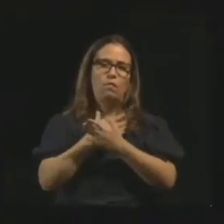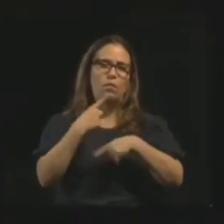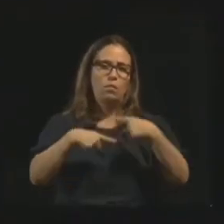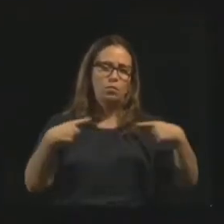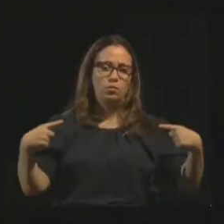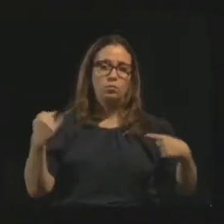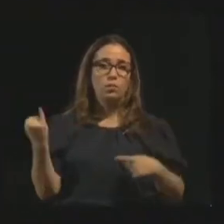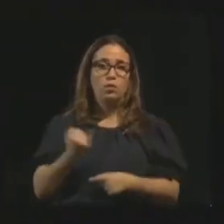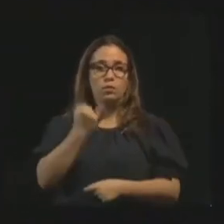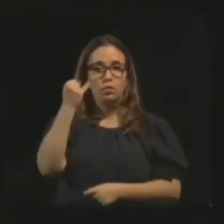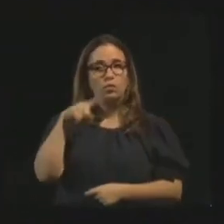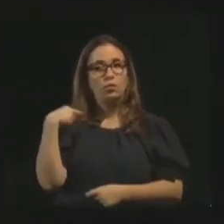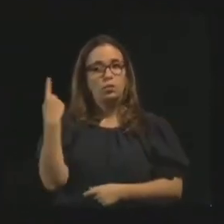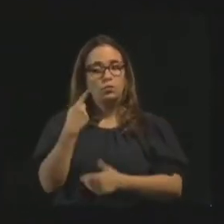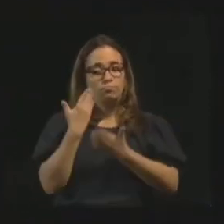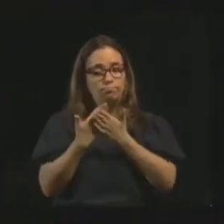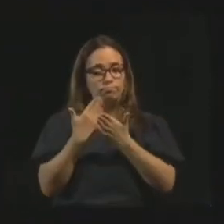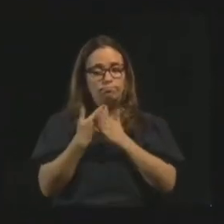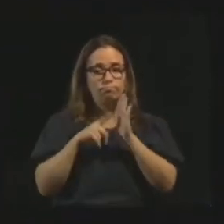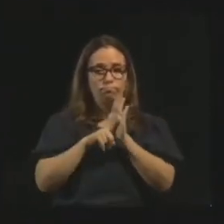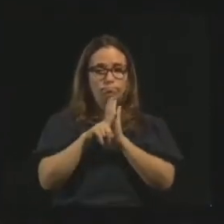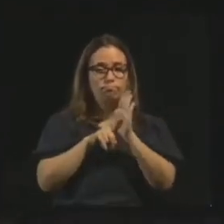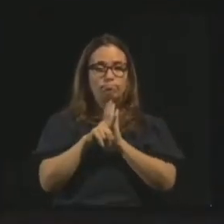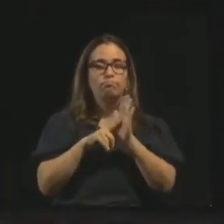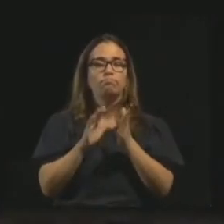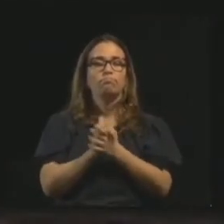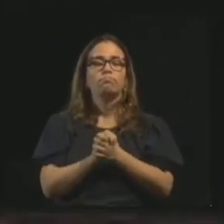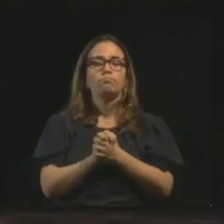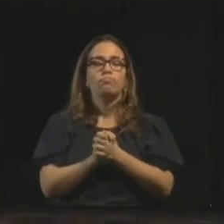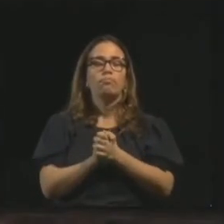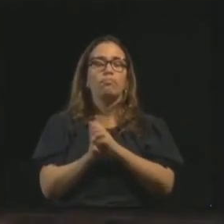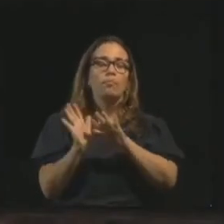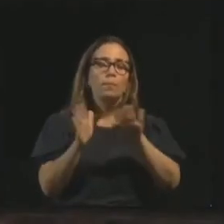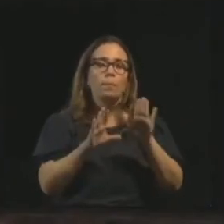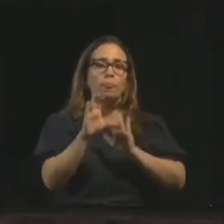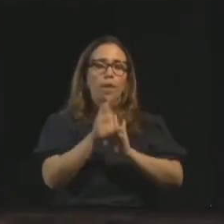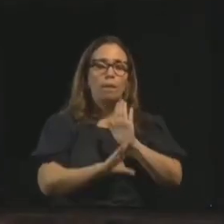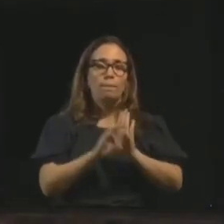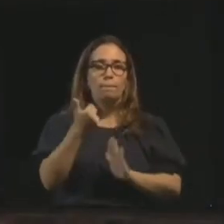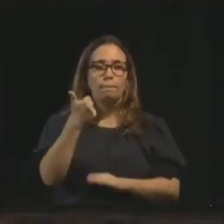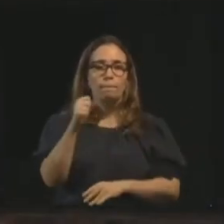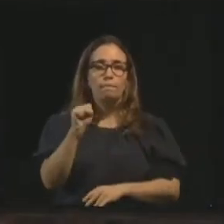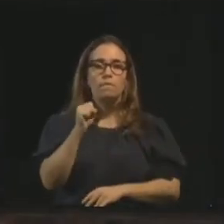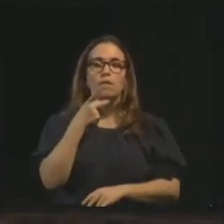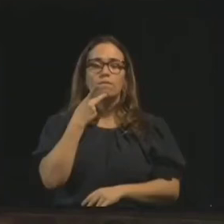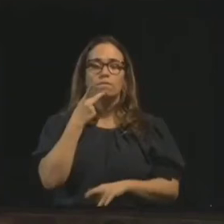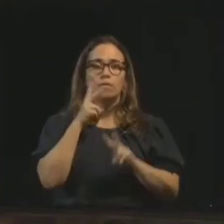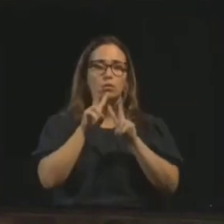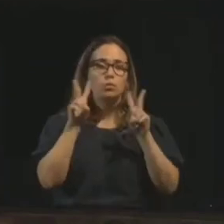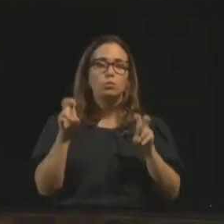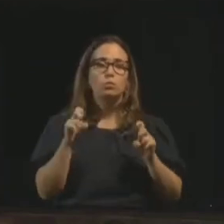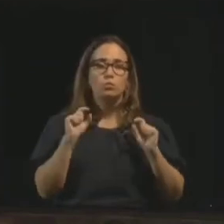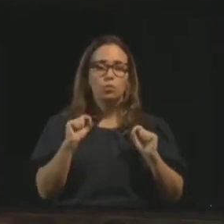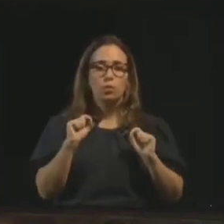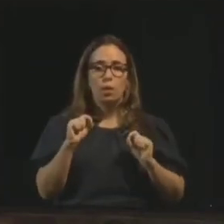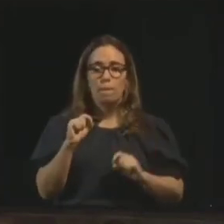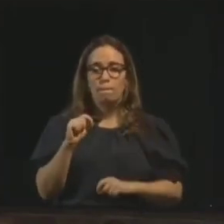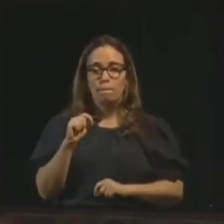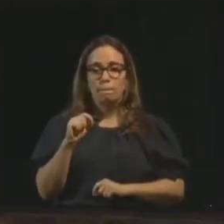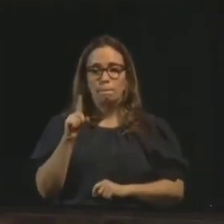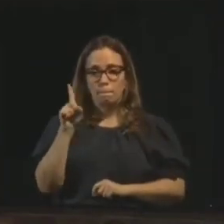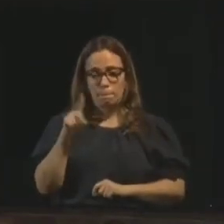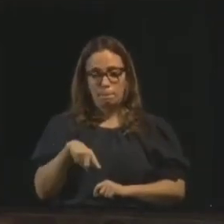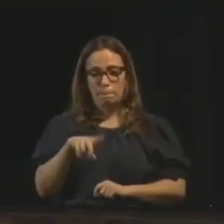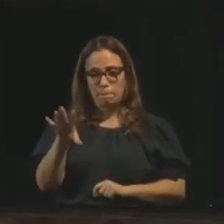para nós. Bom, no capítulo 18, do Livro dos Médiuns, ele vai tratar da mediunidade em crianças